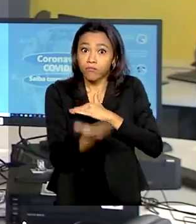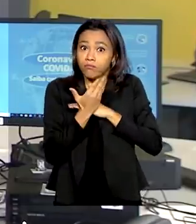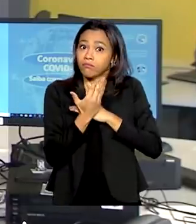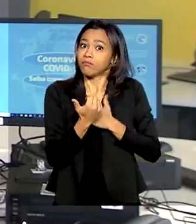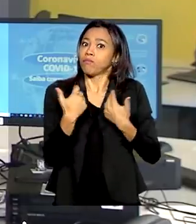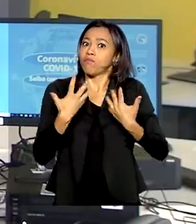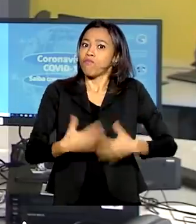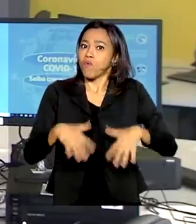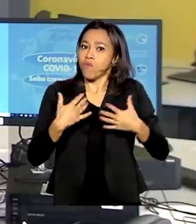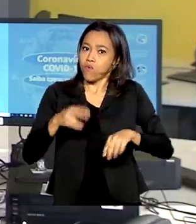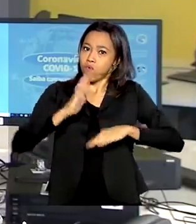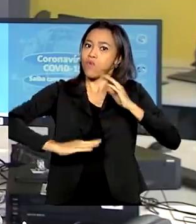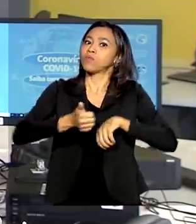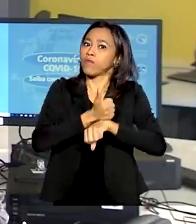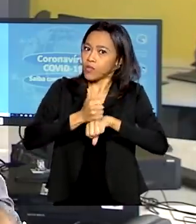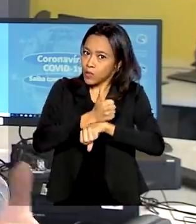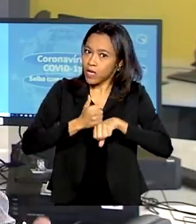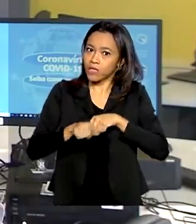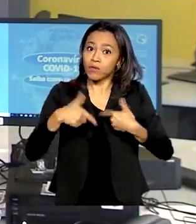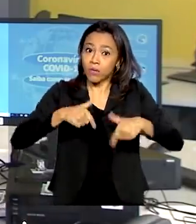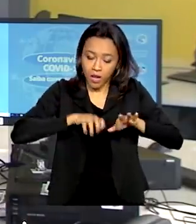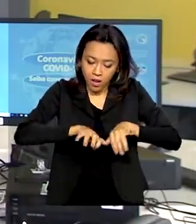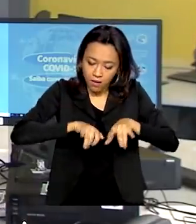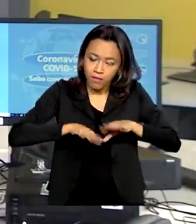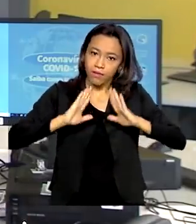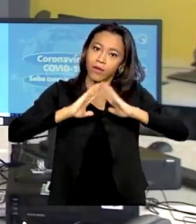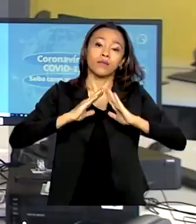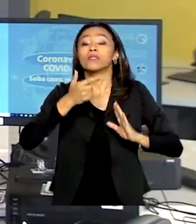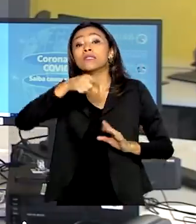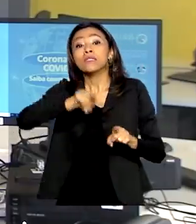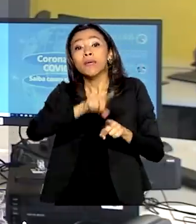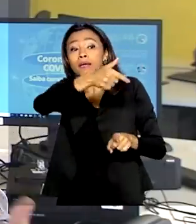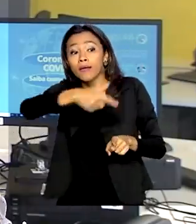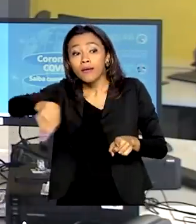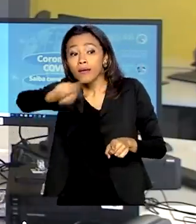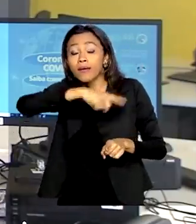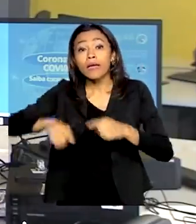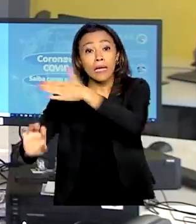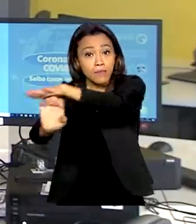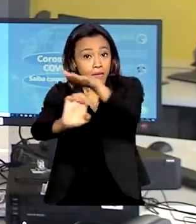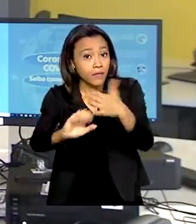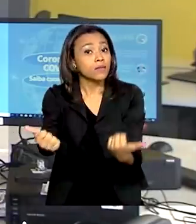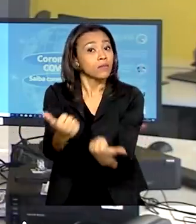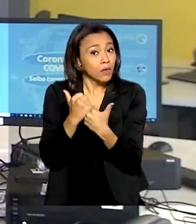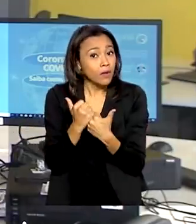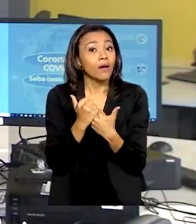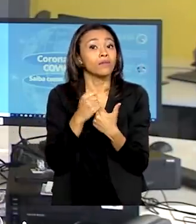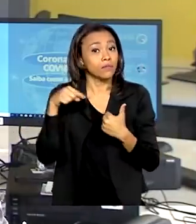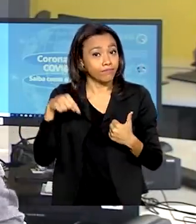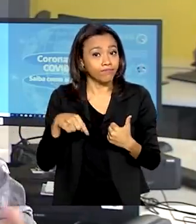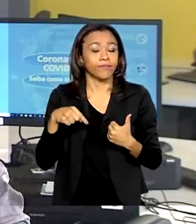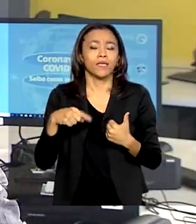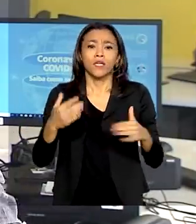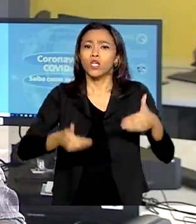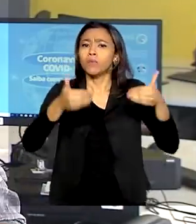que estão trabalhando remotamente. Tanto pessoas físicas quanto empresas têm contribuído nesse esforço. Vale lembrar que o Ministério